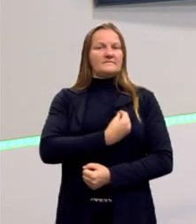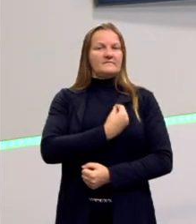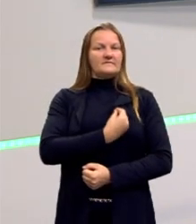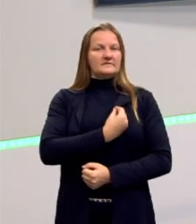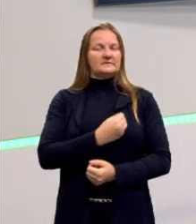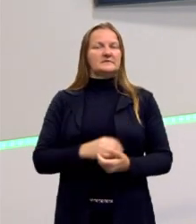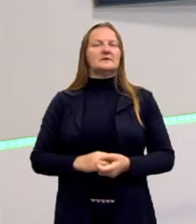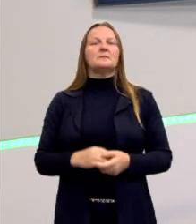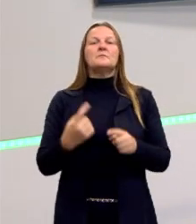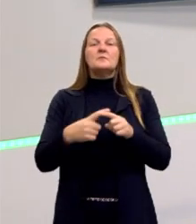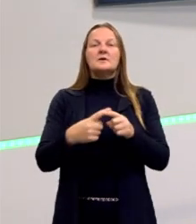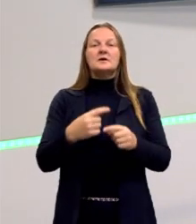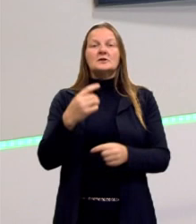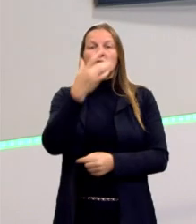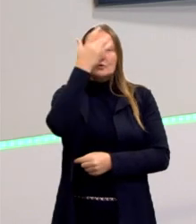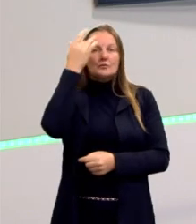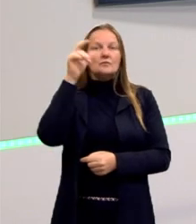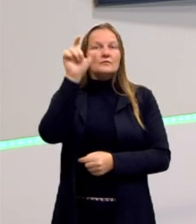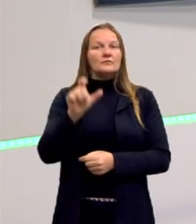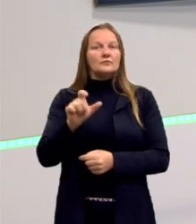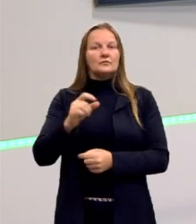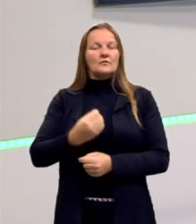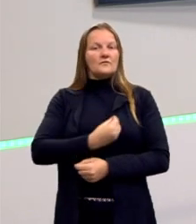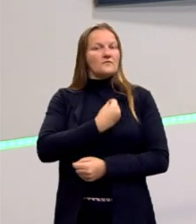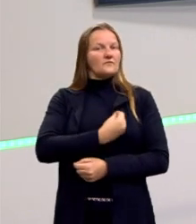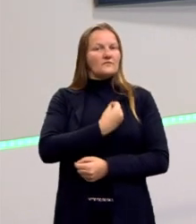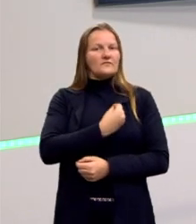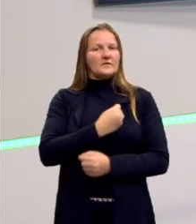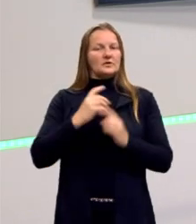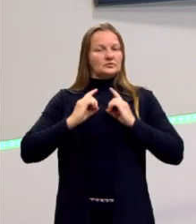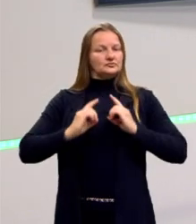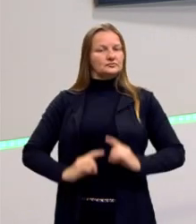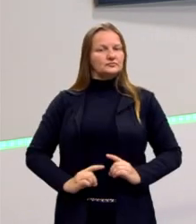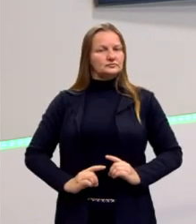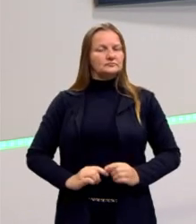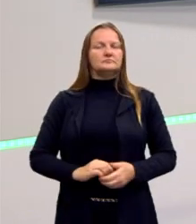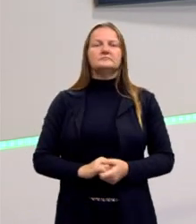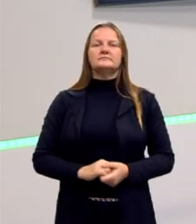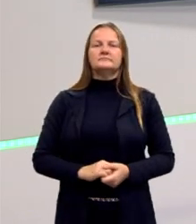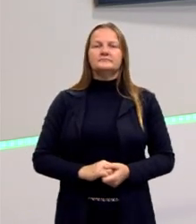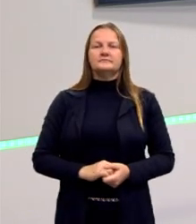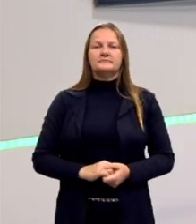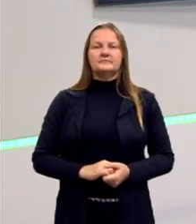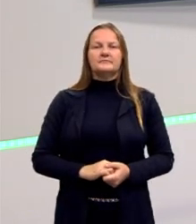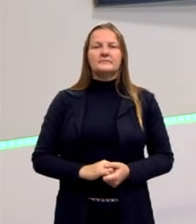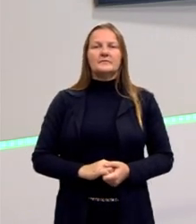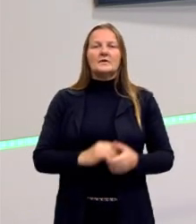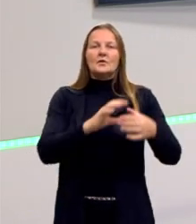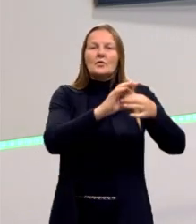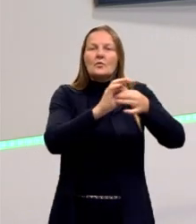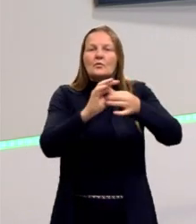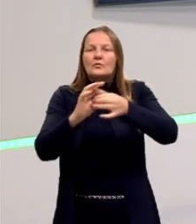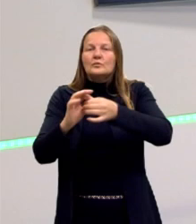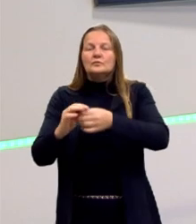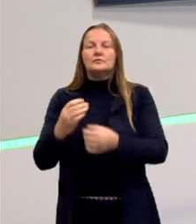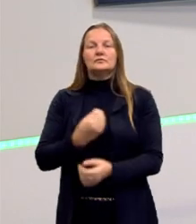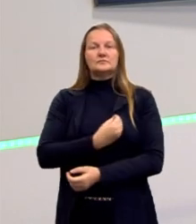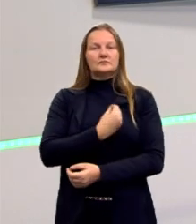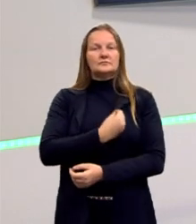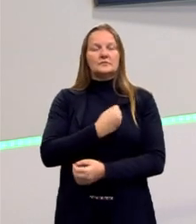básicas, para que o ser humano viva. Então, isso é viver dignamente, né? Viver com essas condições de poder